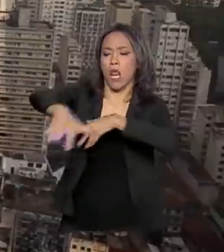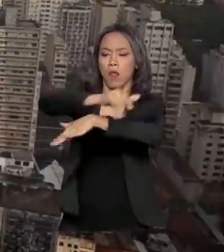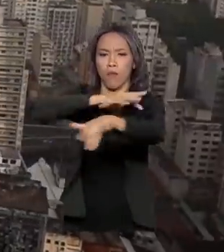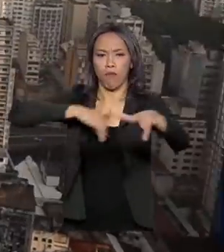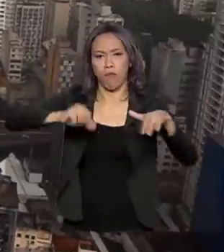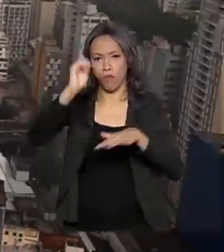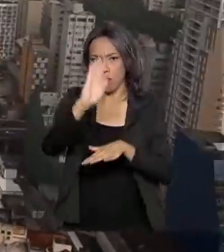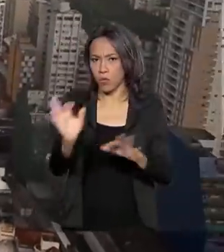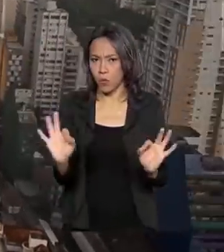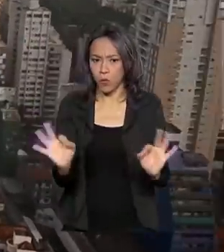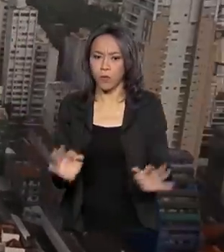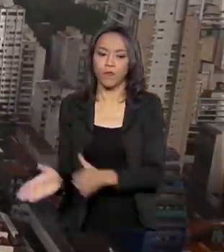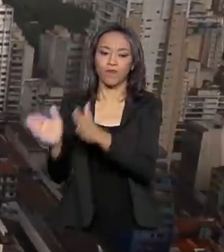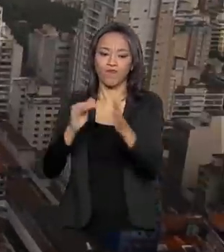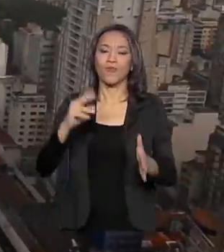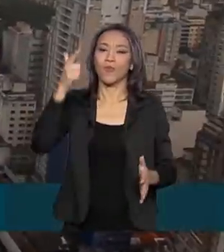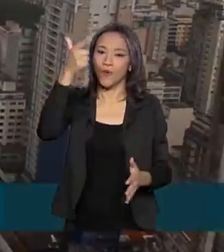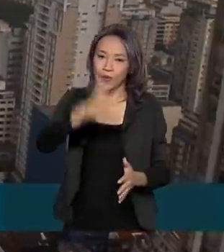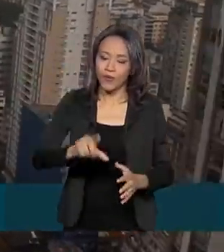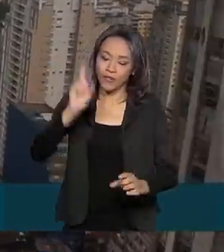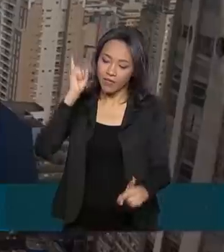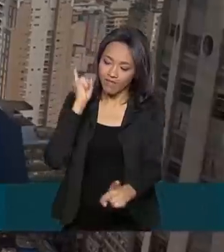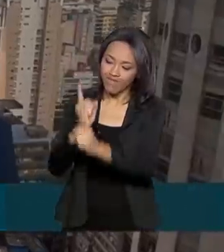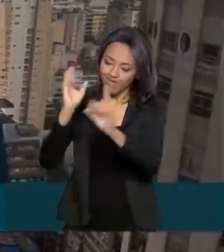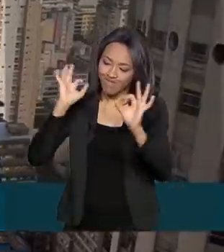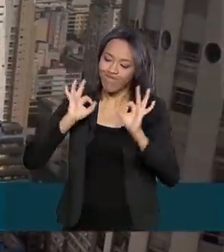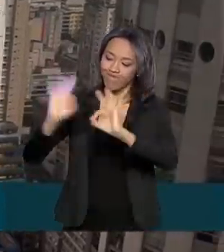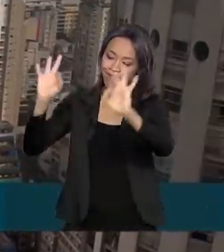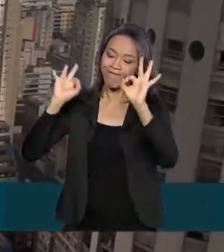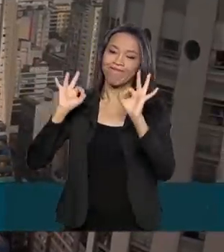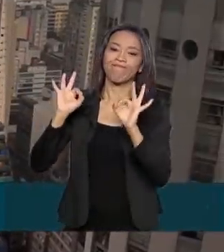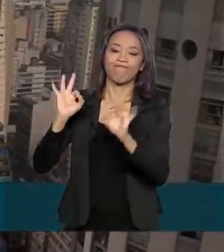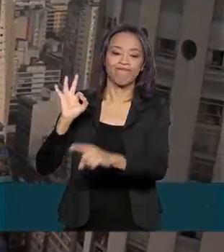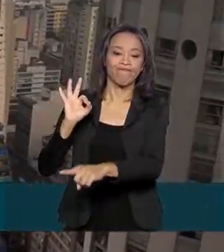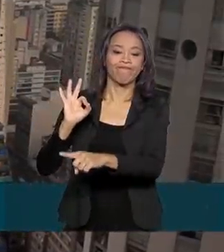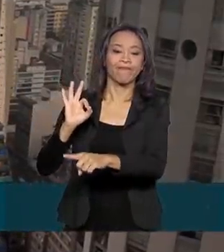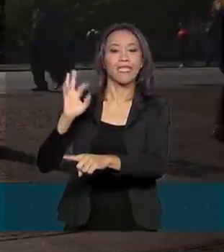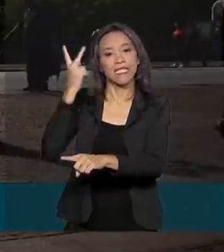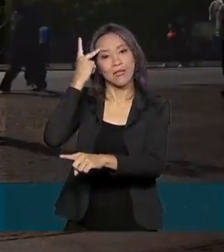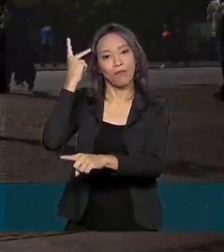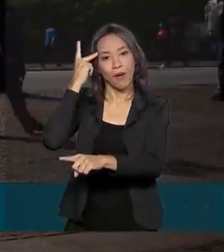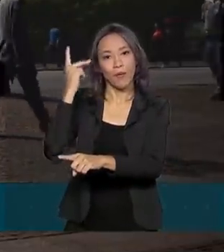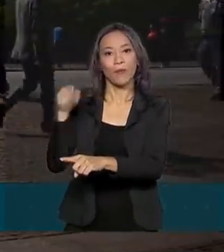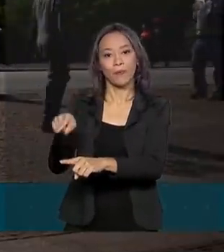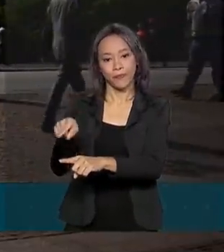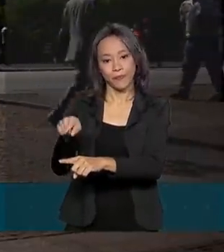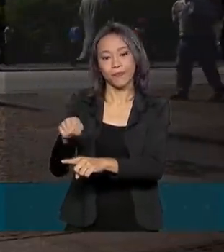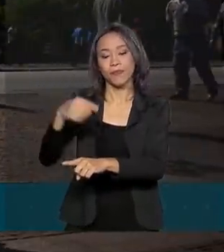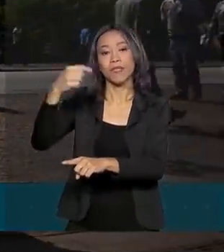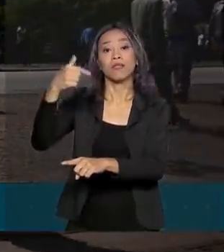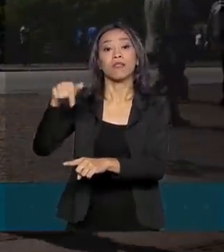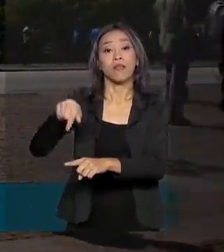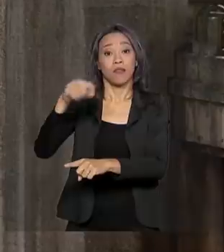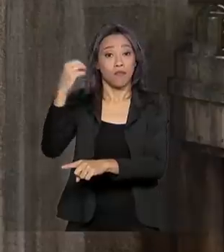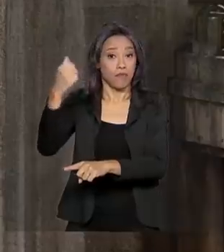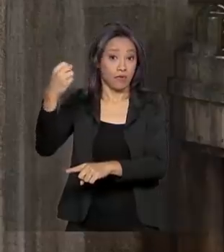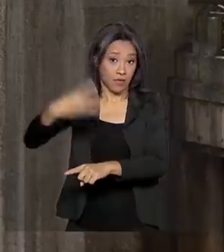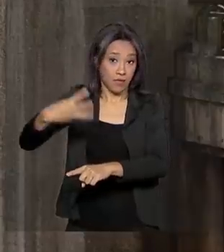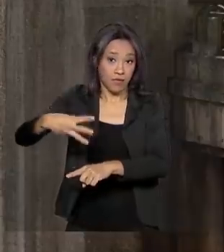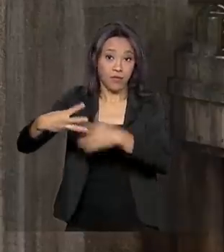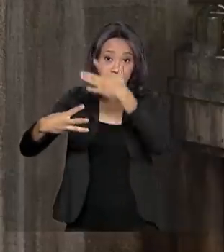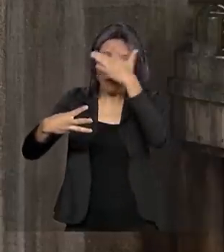Mais um caso de coronavírus foi confirmado no Brasil, na cidade de São Paulo. Portanto, segundo o Ministério da Saúde,